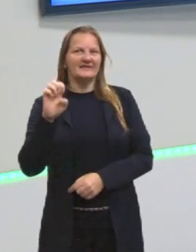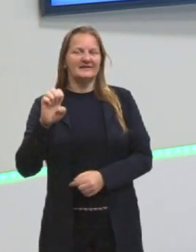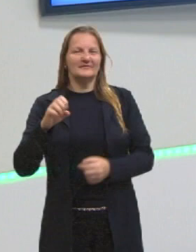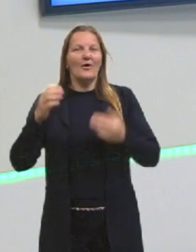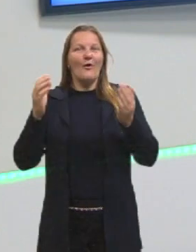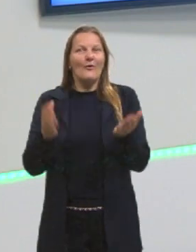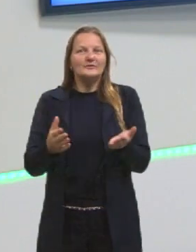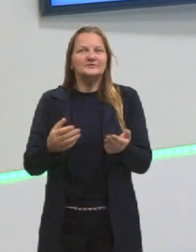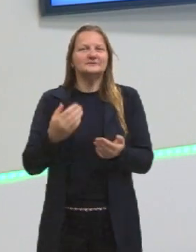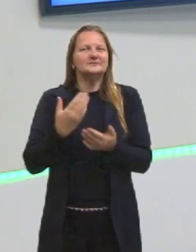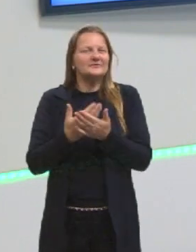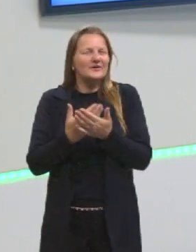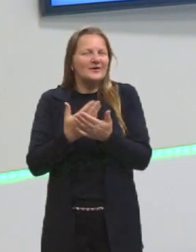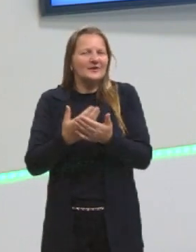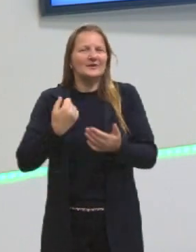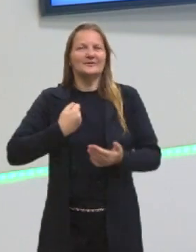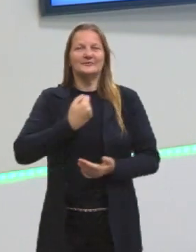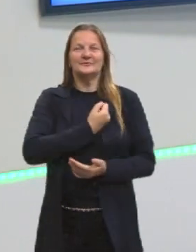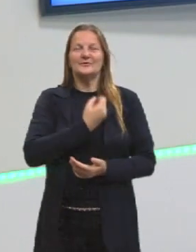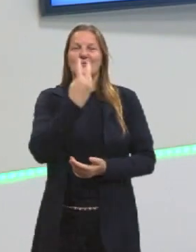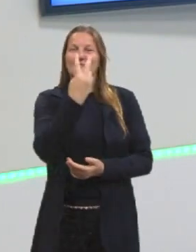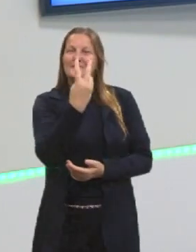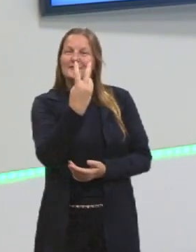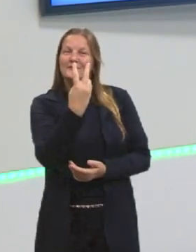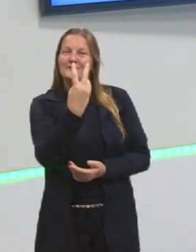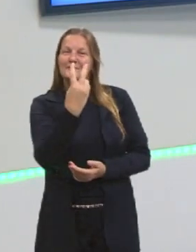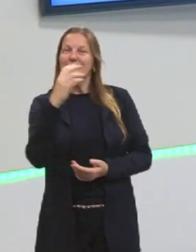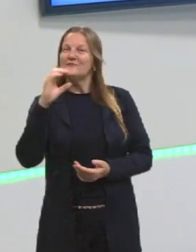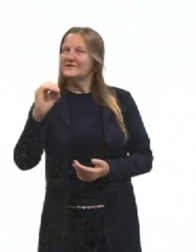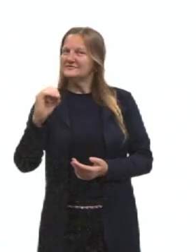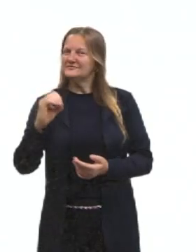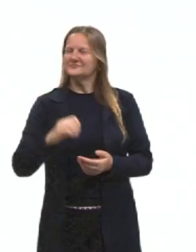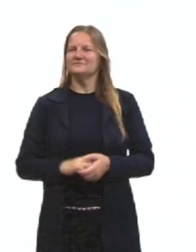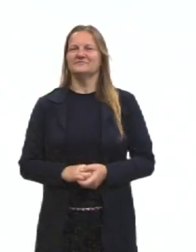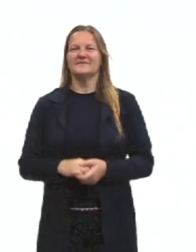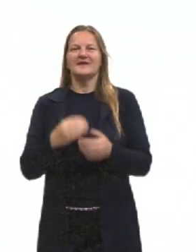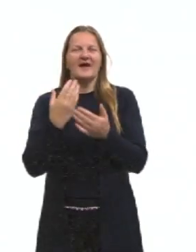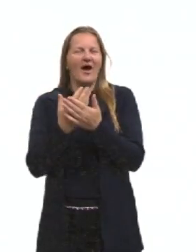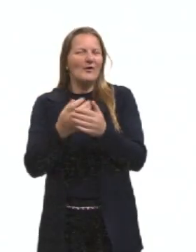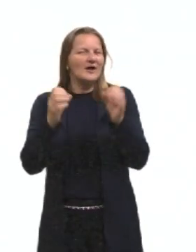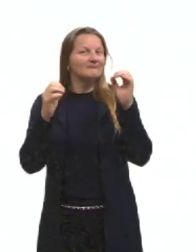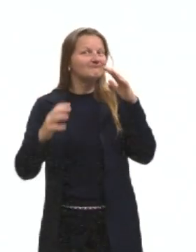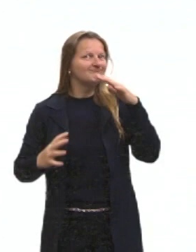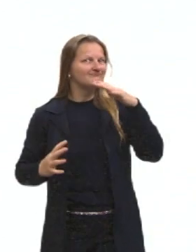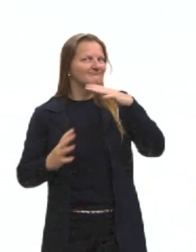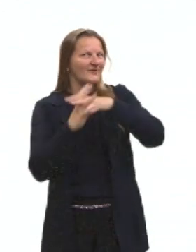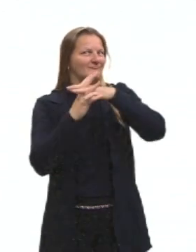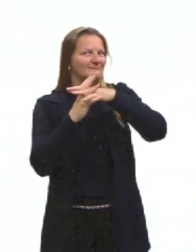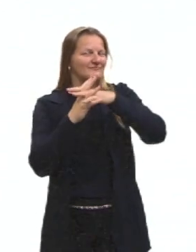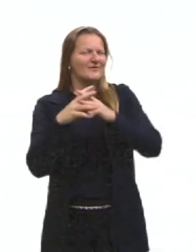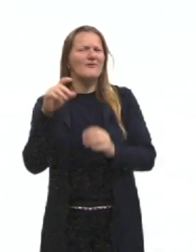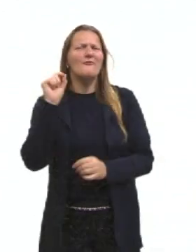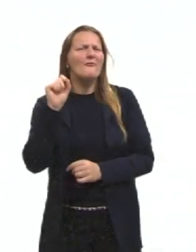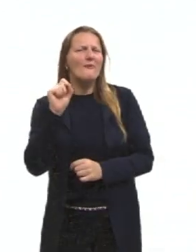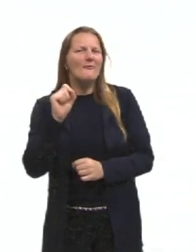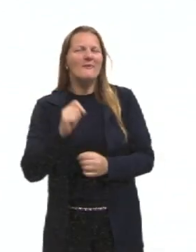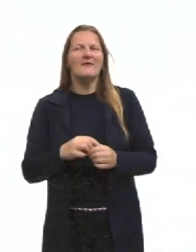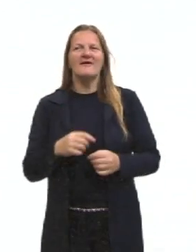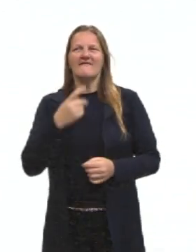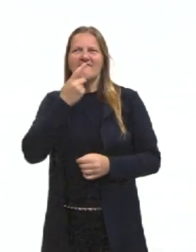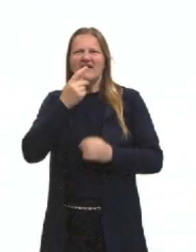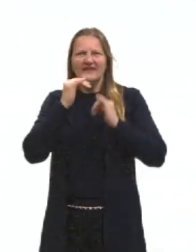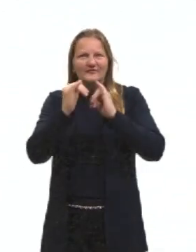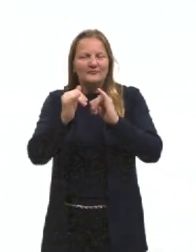hoje para a nossa aula número 20, uma aula que está top. Ué, mas por que eu já chego te